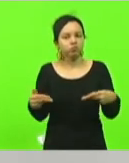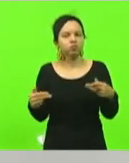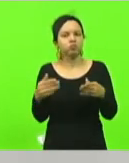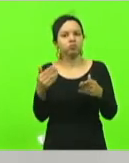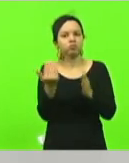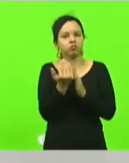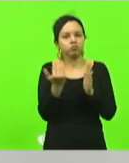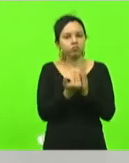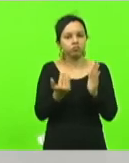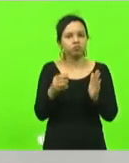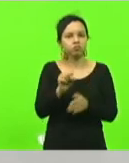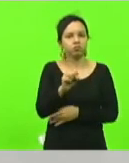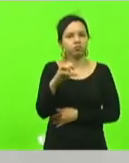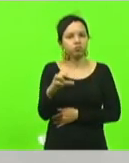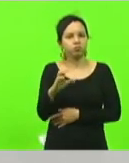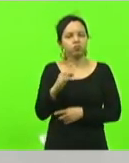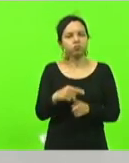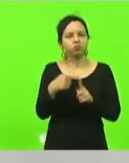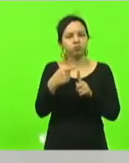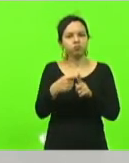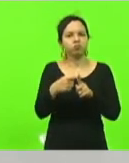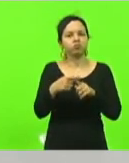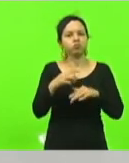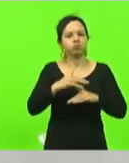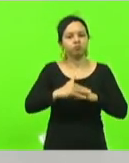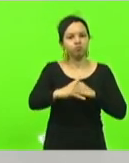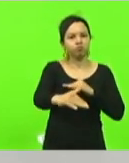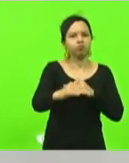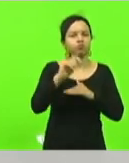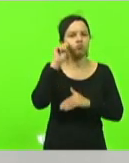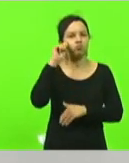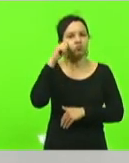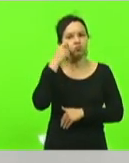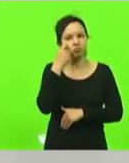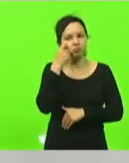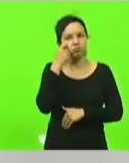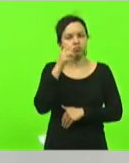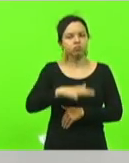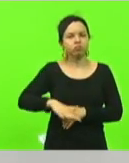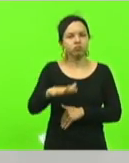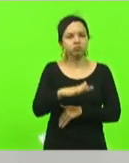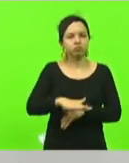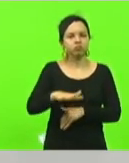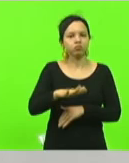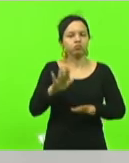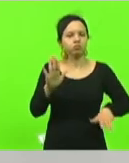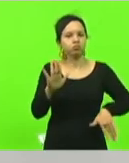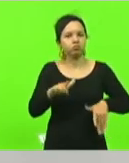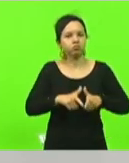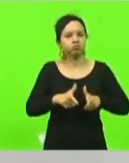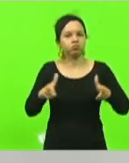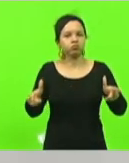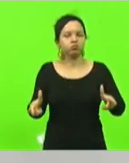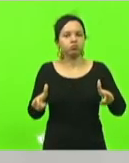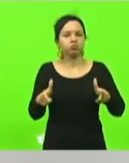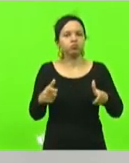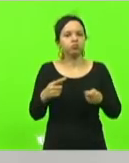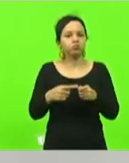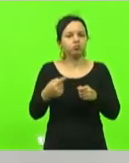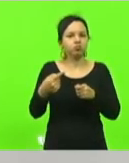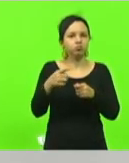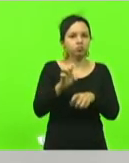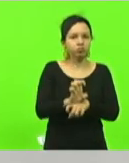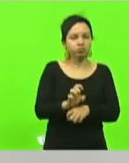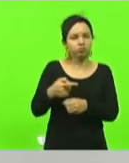SC mais asfalto uma usina de asfalto lá em Praia Grande para o consórcio intermunicipal